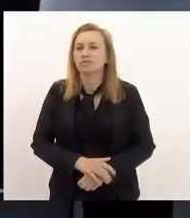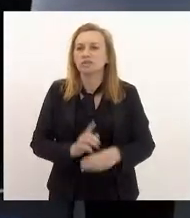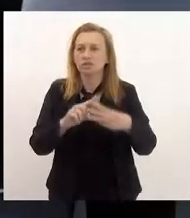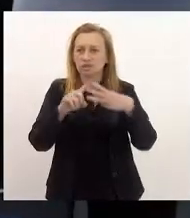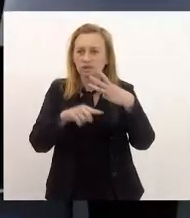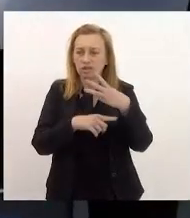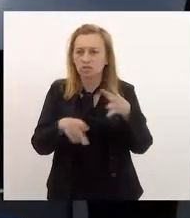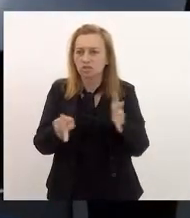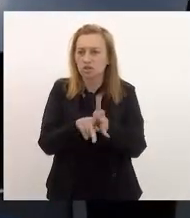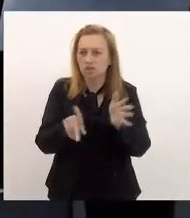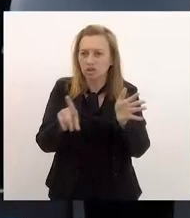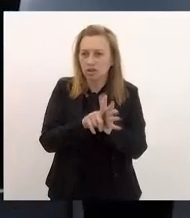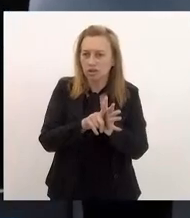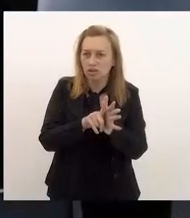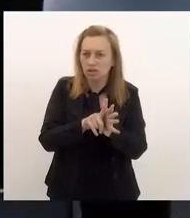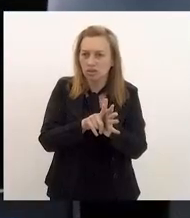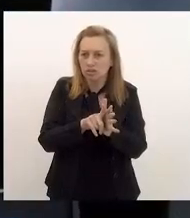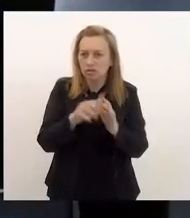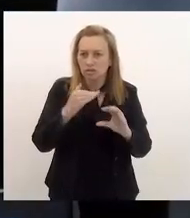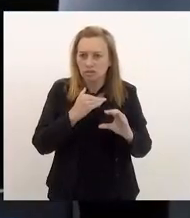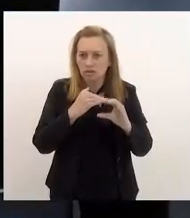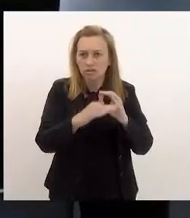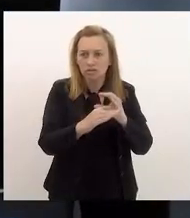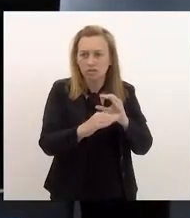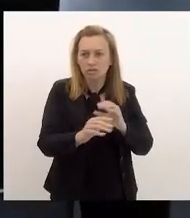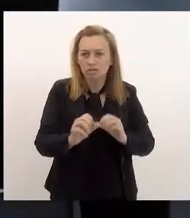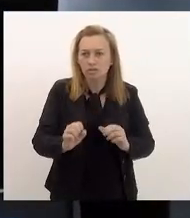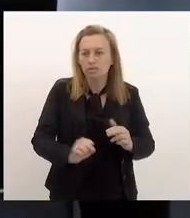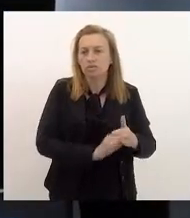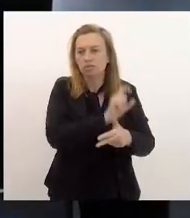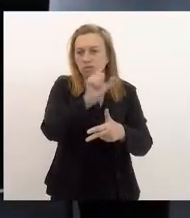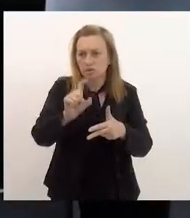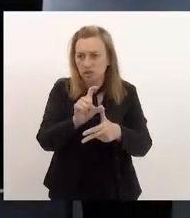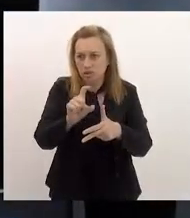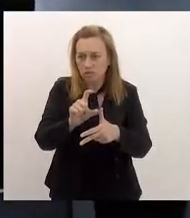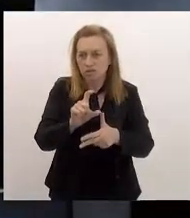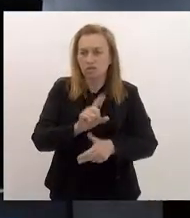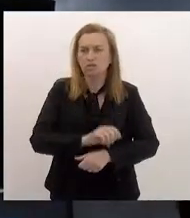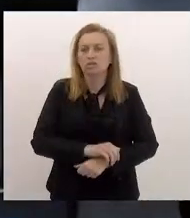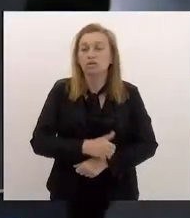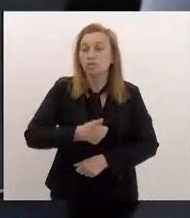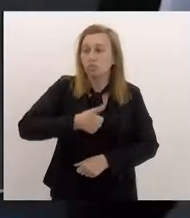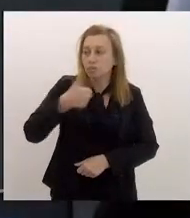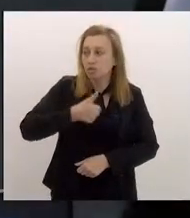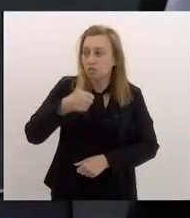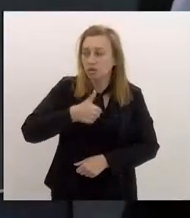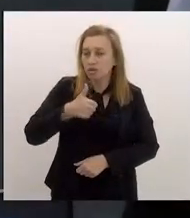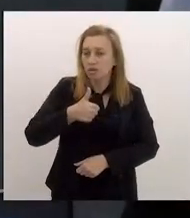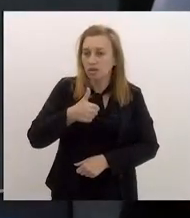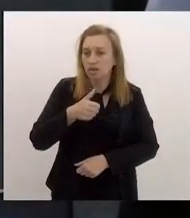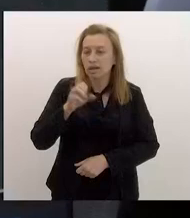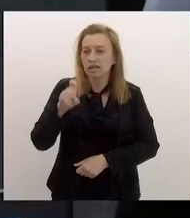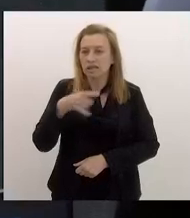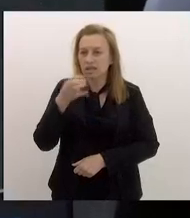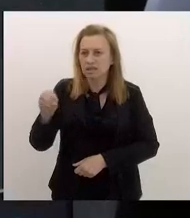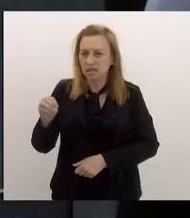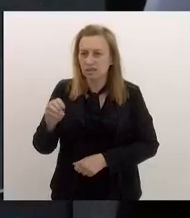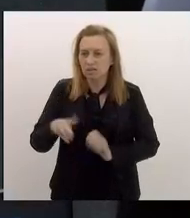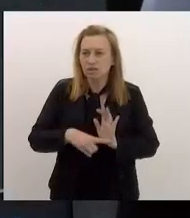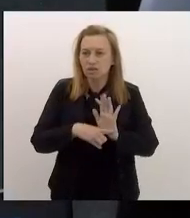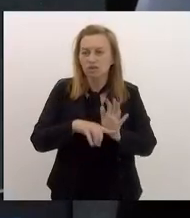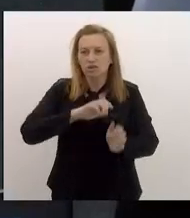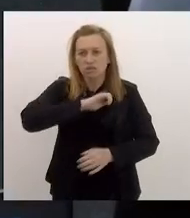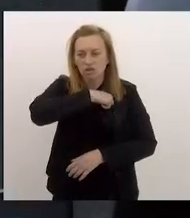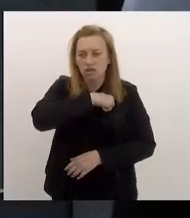projetos de lei enviados pelo Poder Executivo. O primeiro, que é a adesão ao regime de recuperação